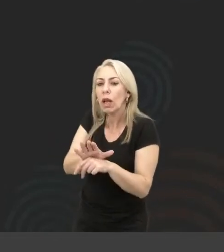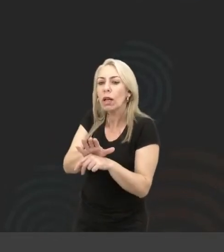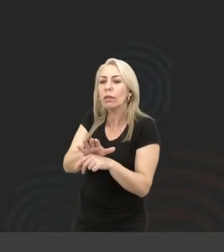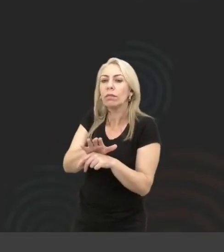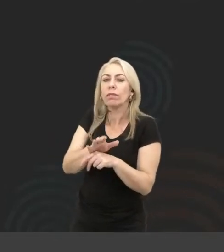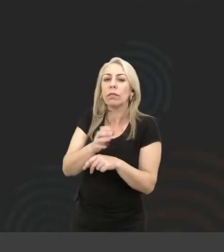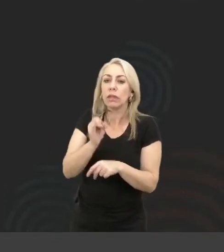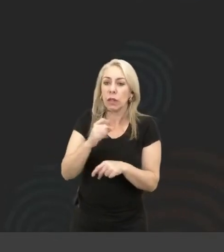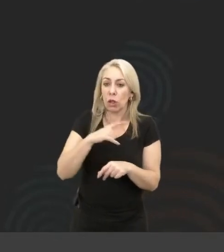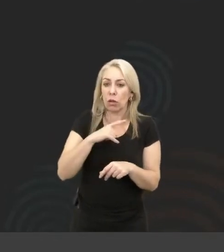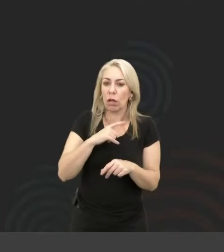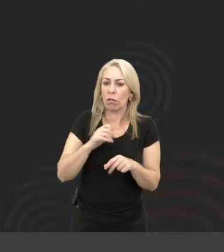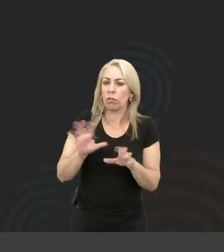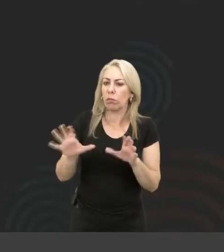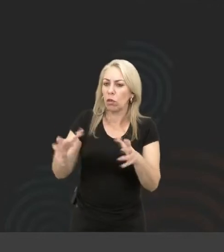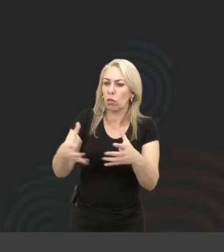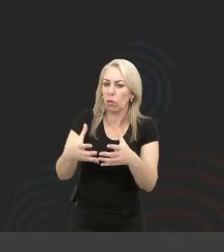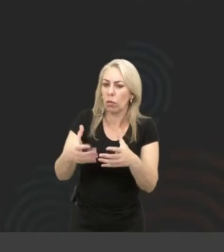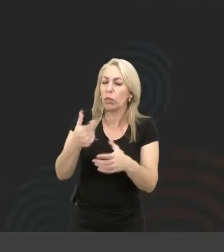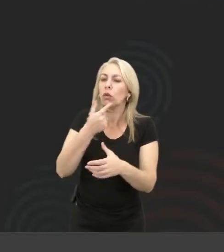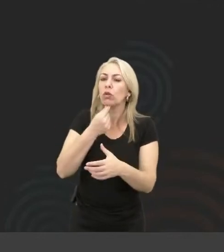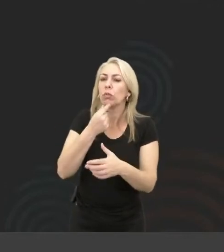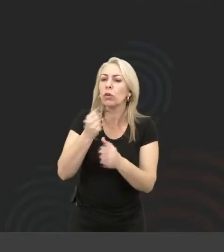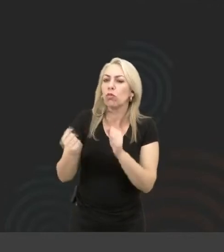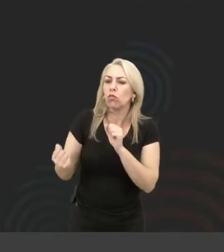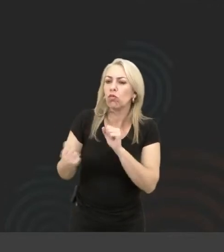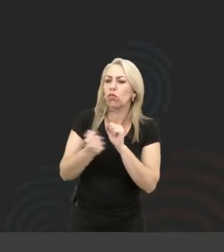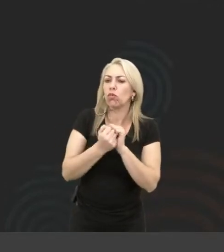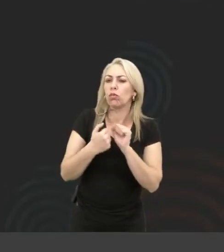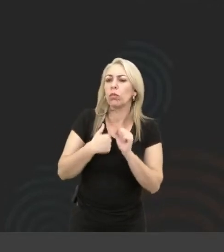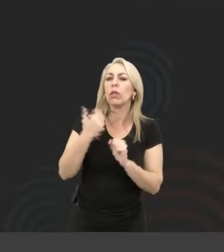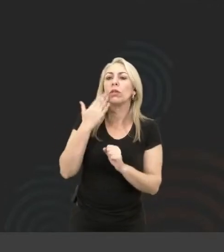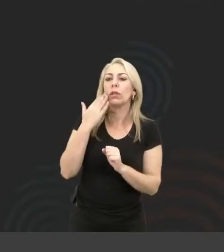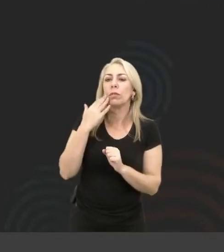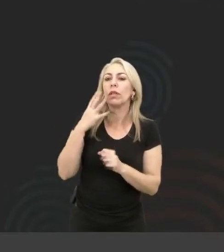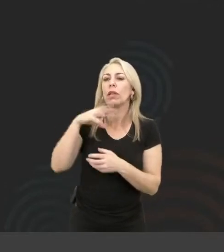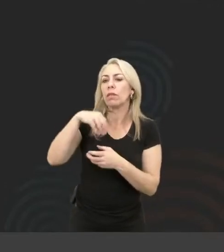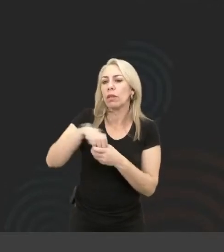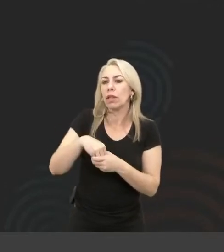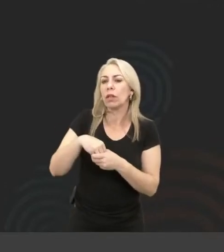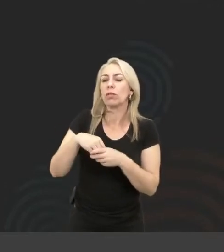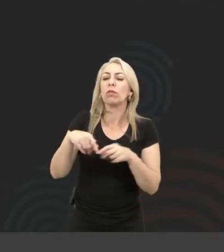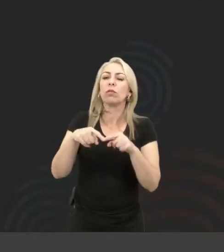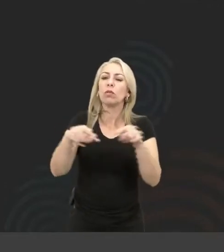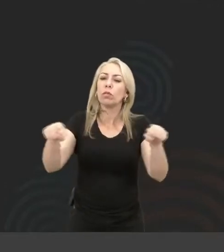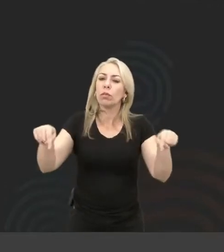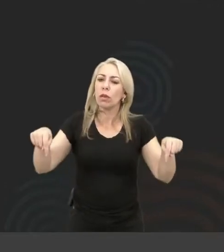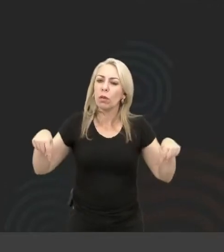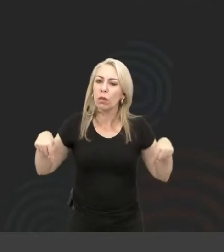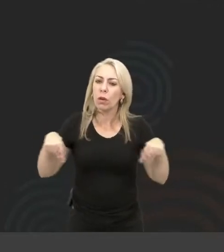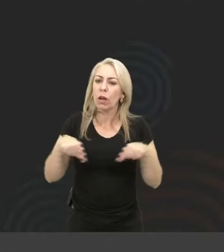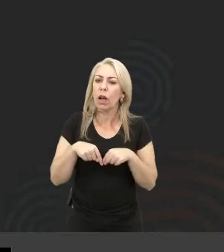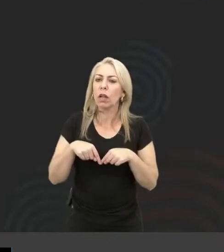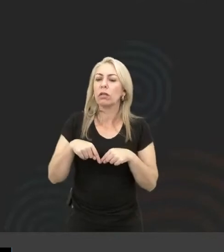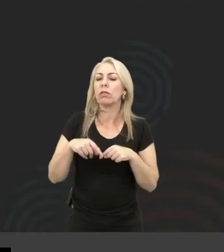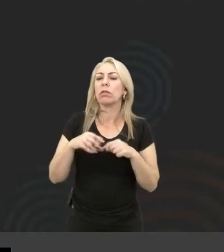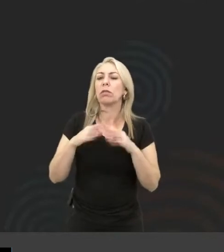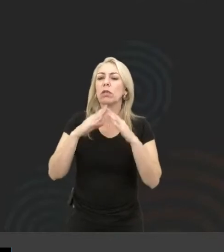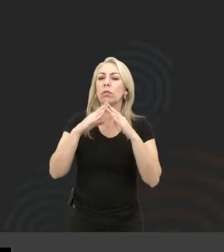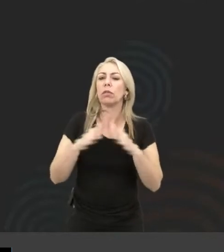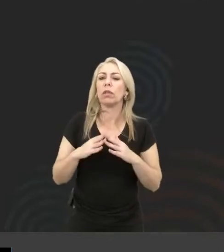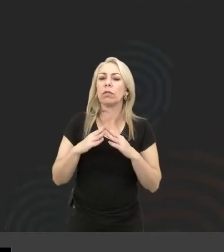estava com a banda, que os meninos estavam comigo, eu sabia que eles estavam dentro de uma quadra, que a gente morava numa